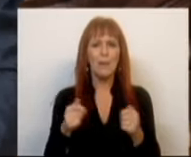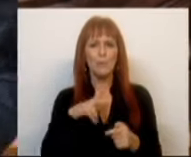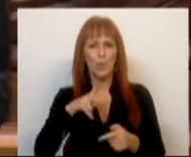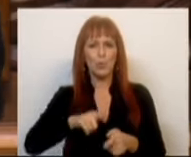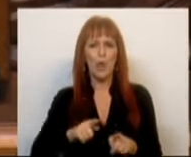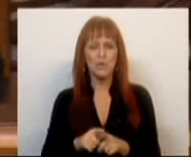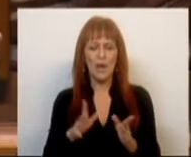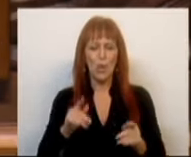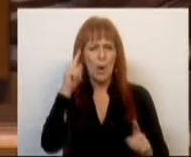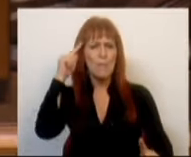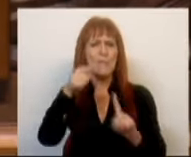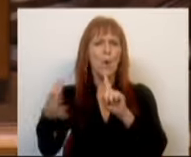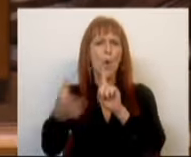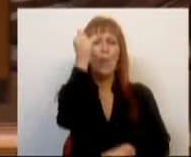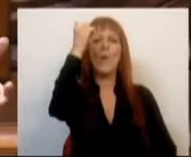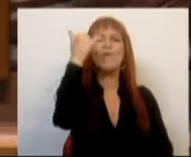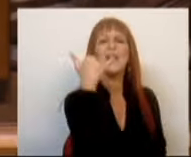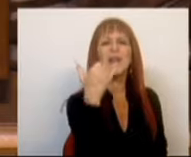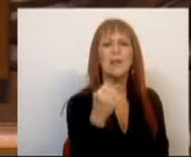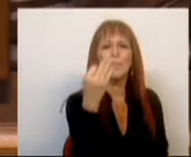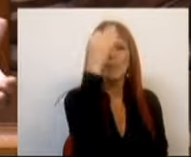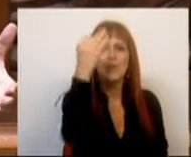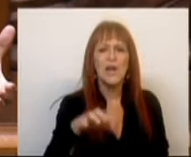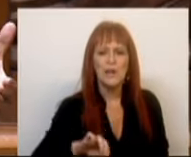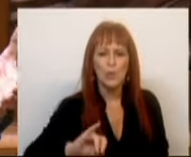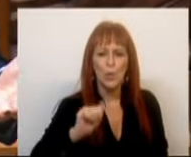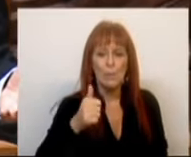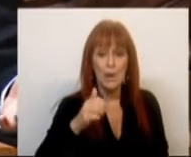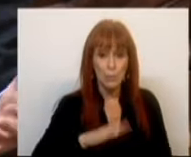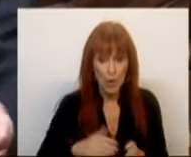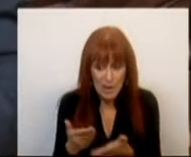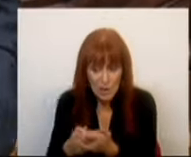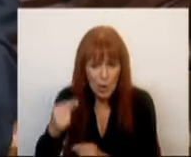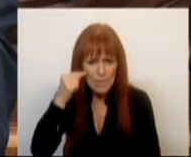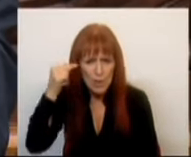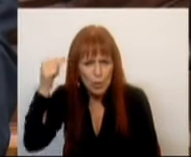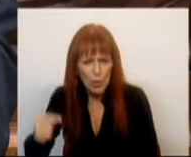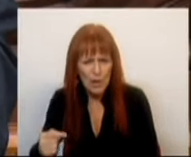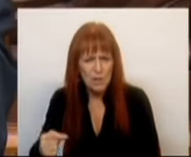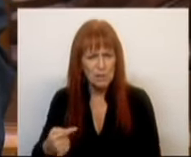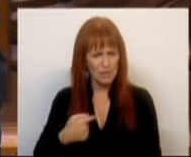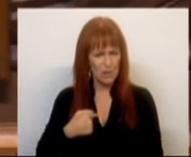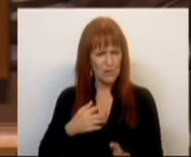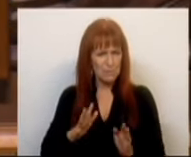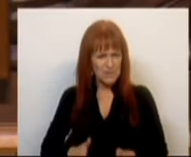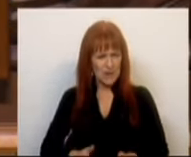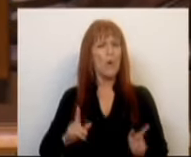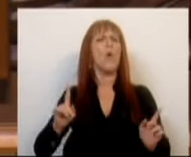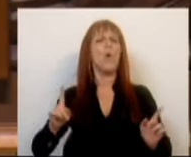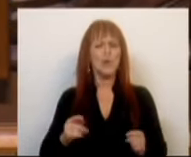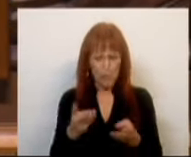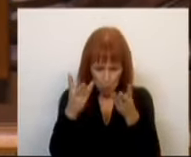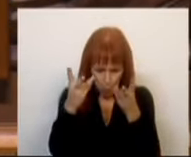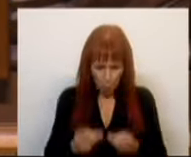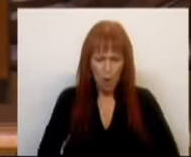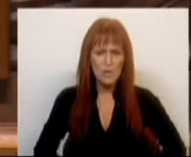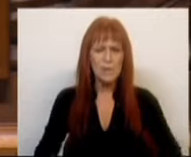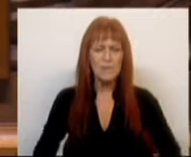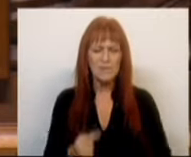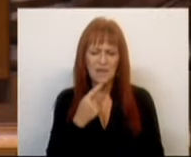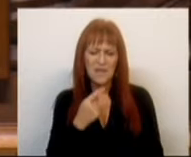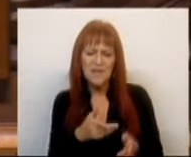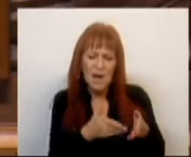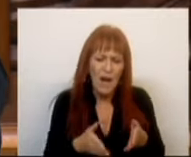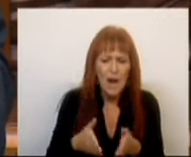deve atingir 20% do PIB à custa da economia turística. O que nós precisávamos era de um orçamento que apontasse